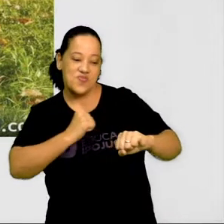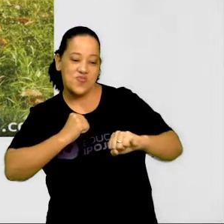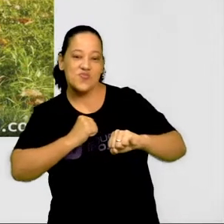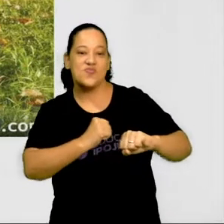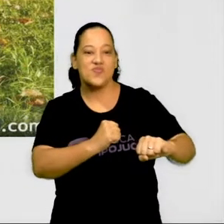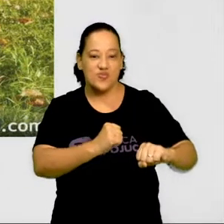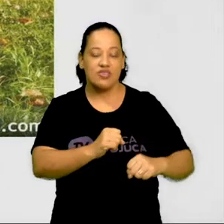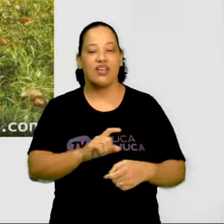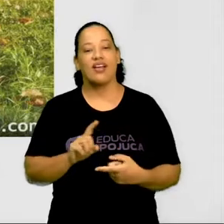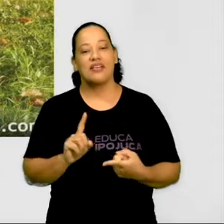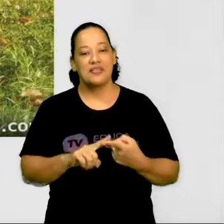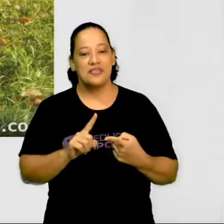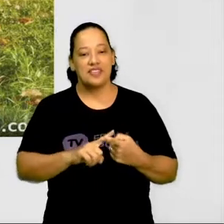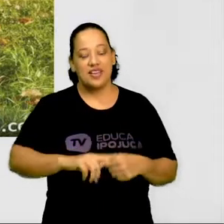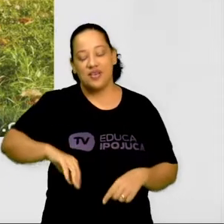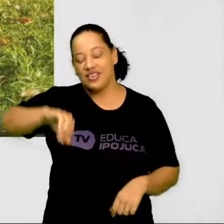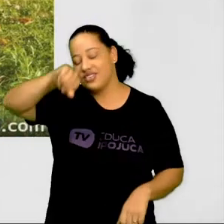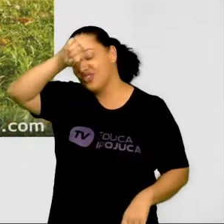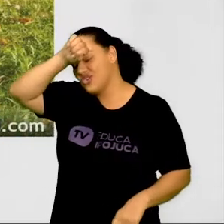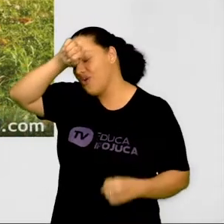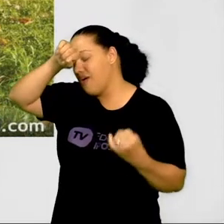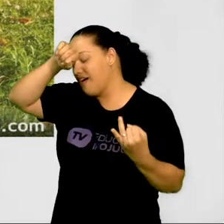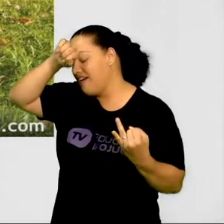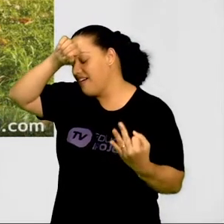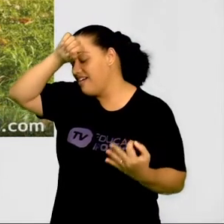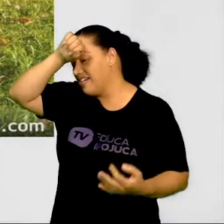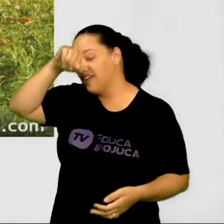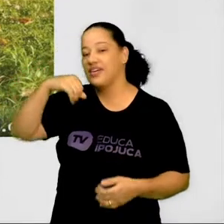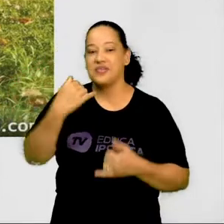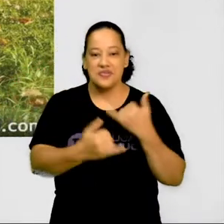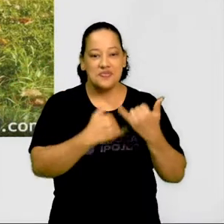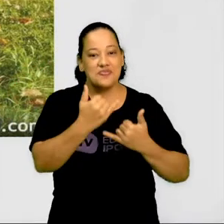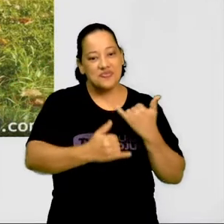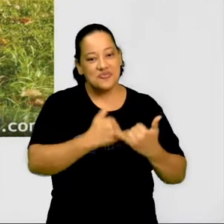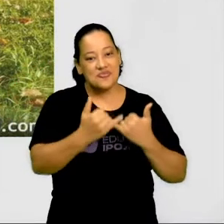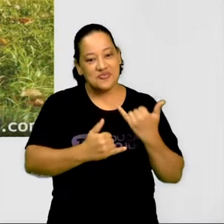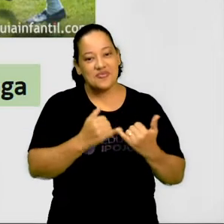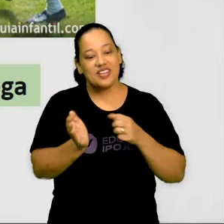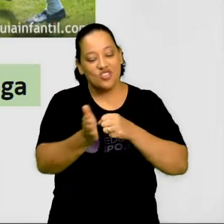esconde, esconde. Essa todos vocês gostam muito de brincar, né?